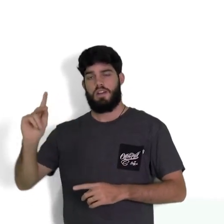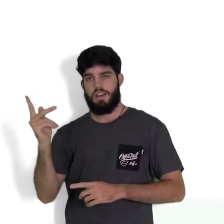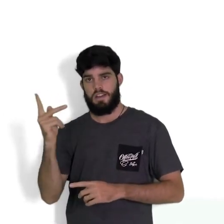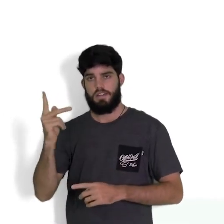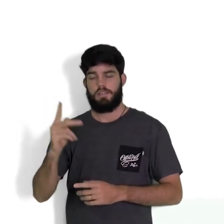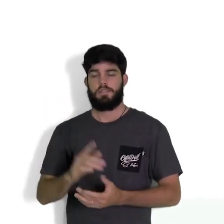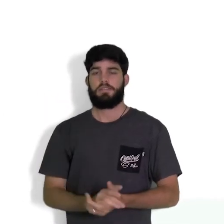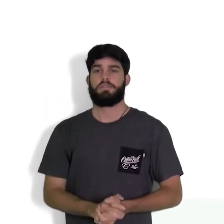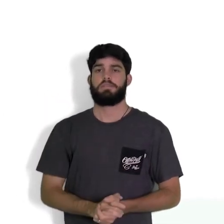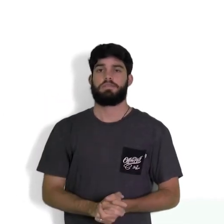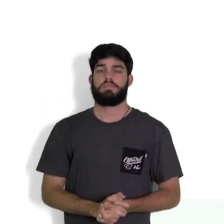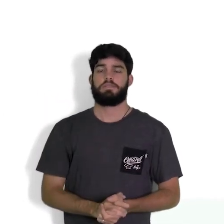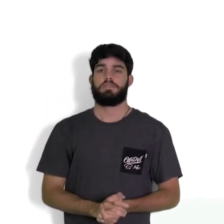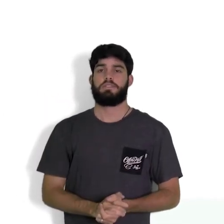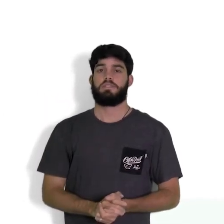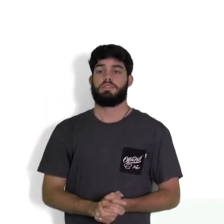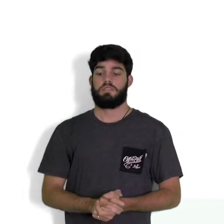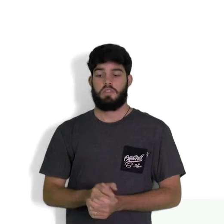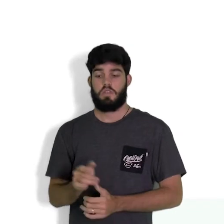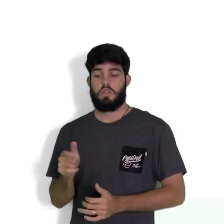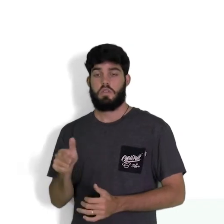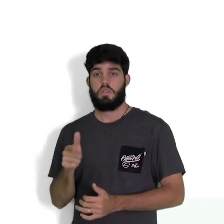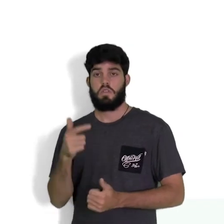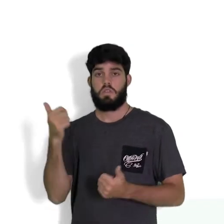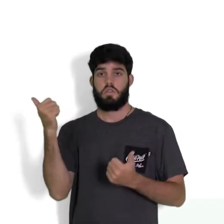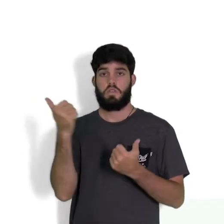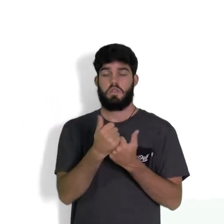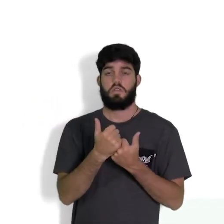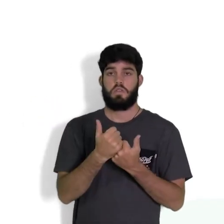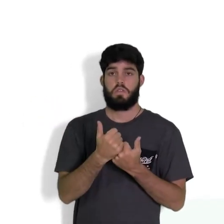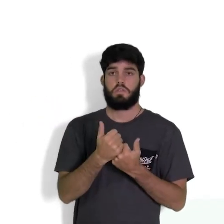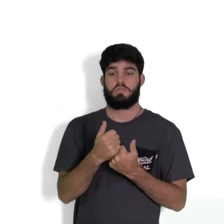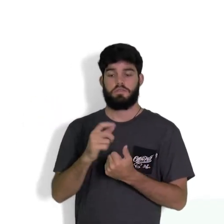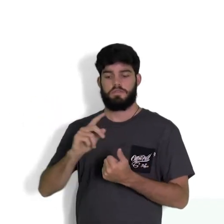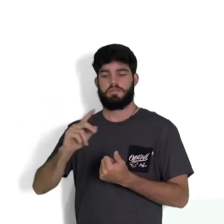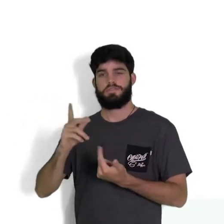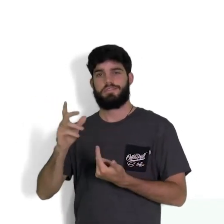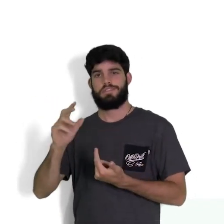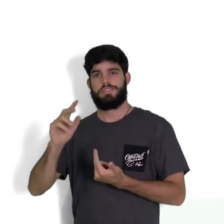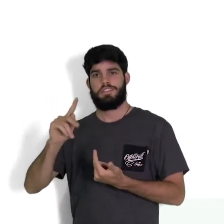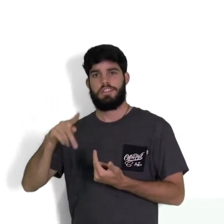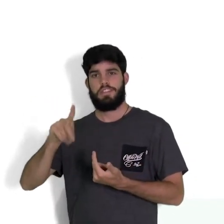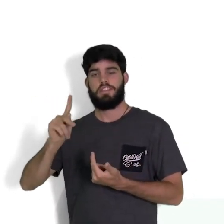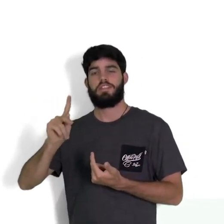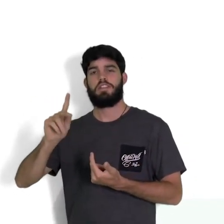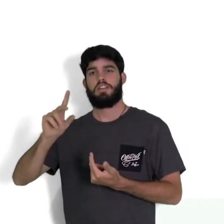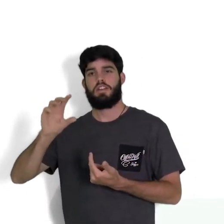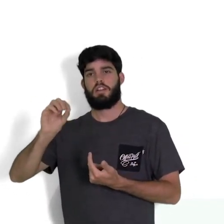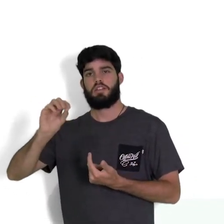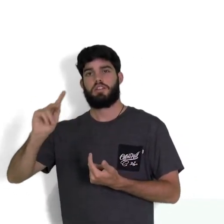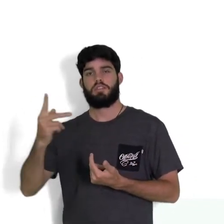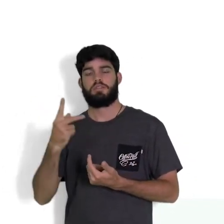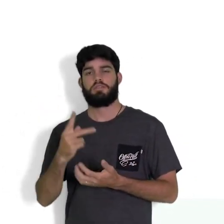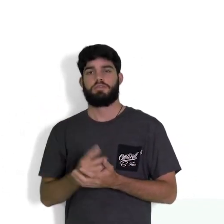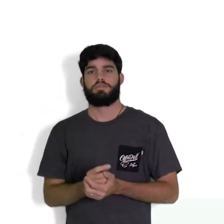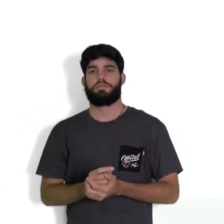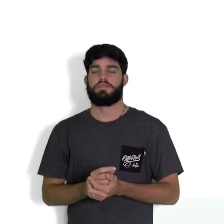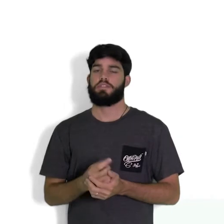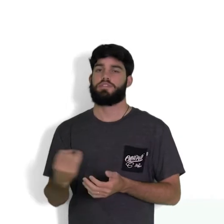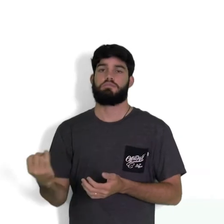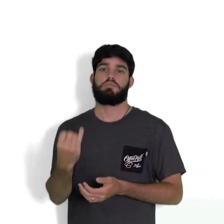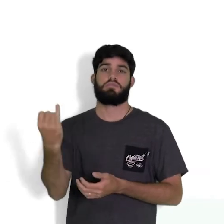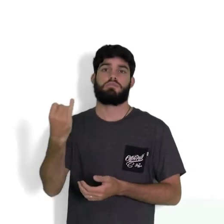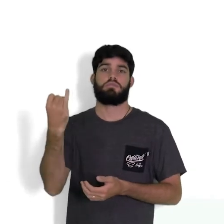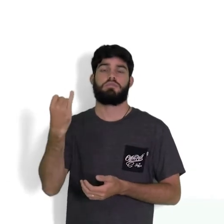Então, no lugar desse cloreto de amônio, é o hidróxido de potássio, o KOH. Isso foi extremamente